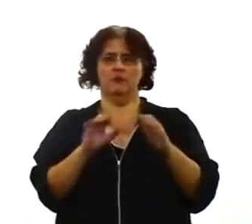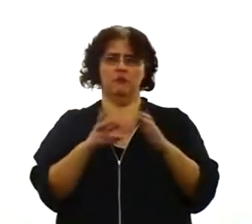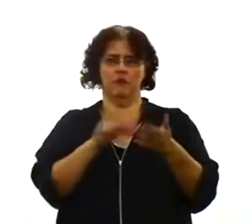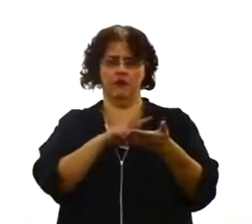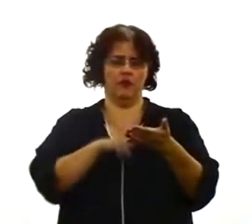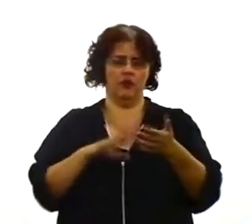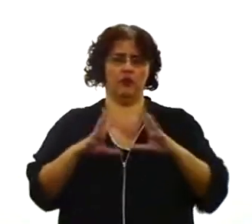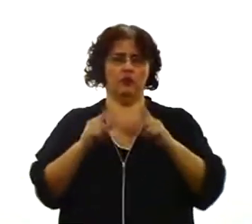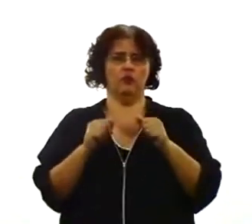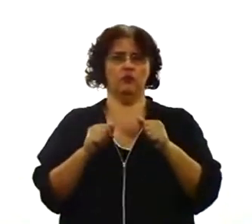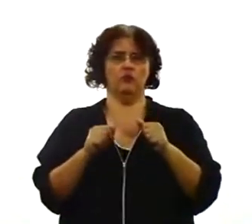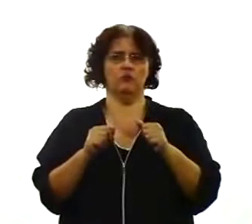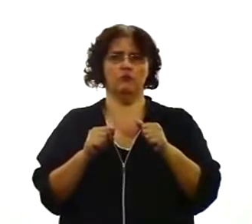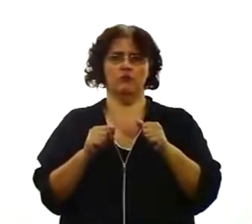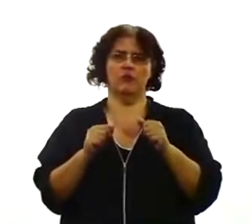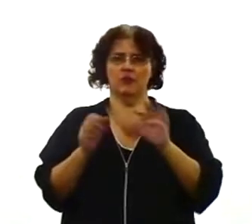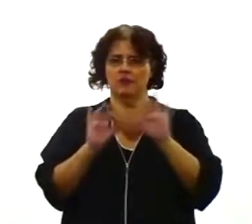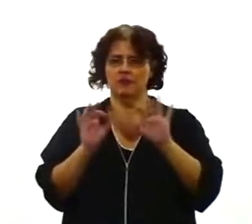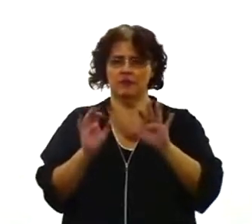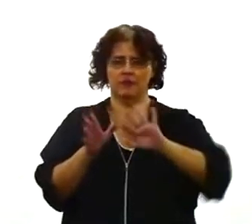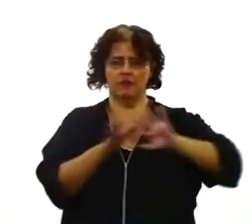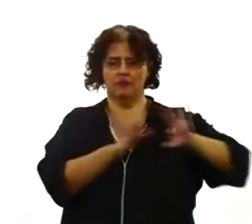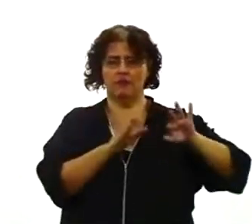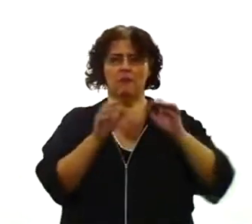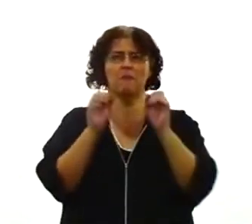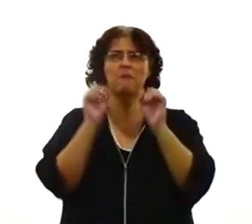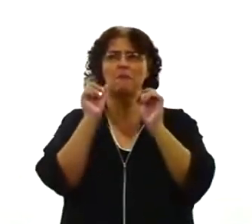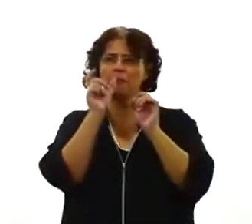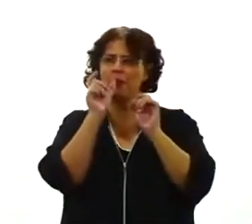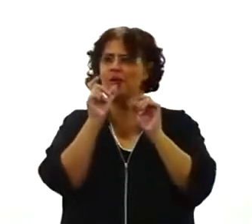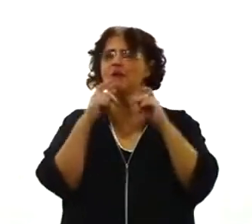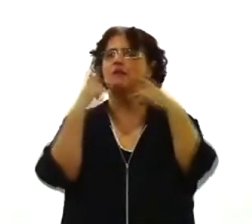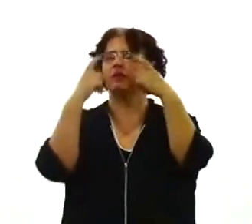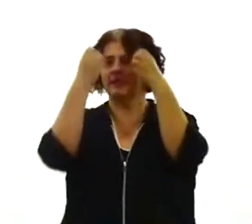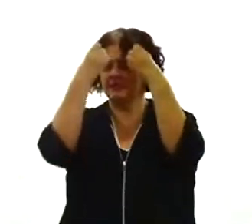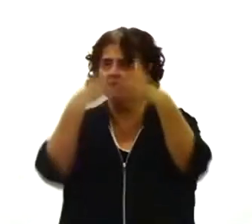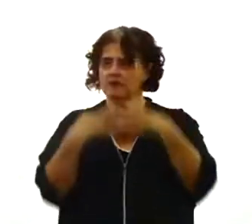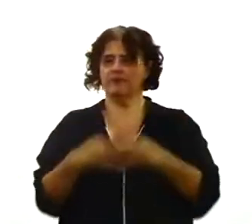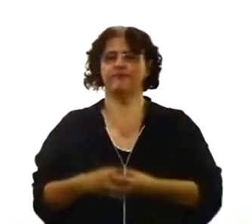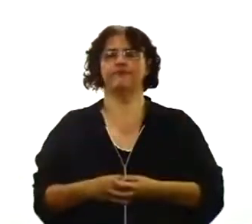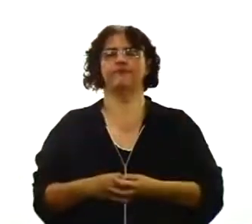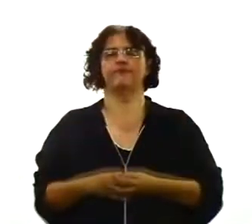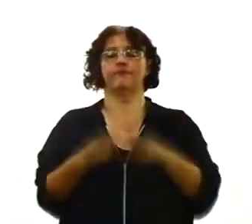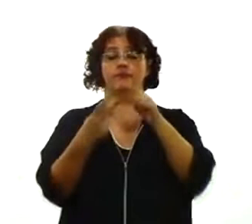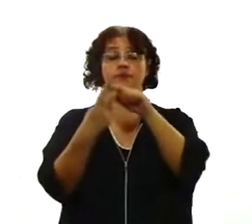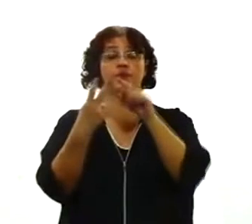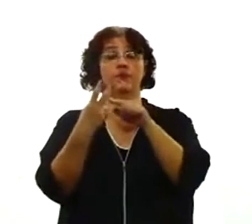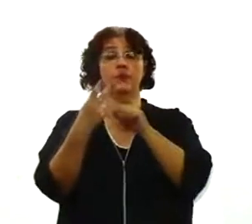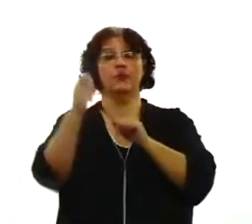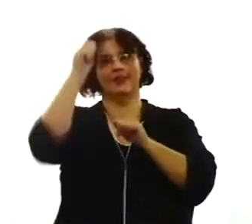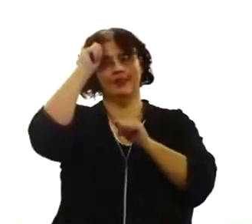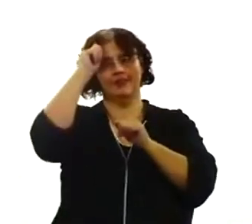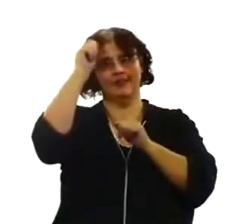o texto lá, mas faço uma breve paráfrase aqui. Fala dos dois Adãos, o primeiro e o segundo.